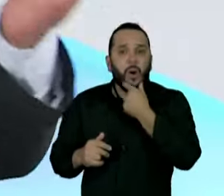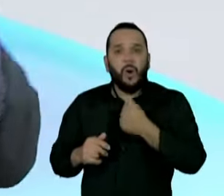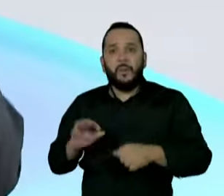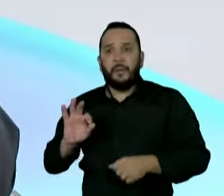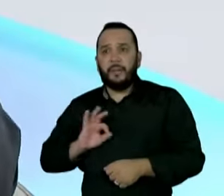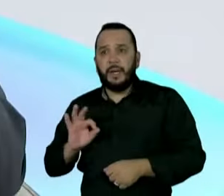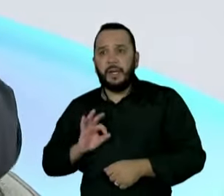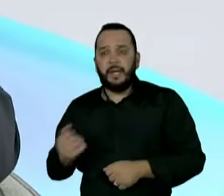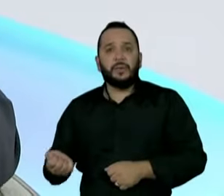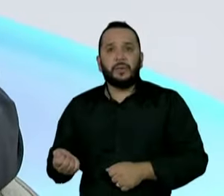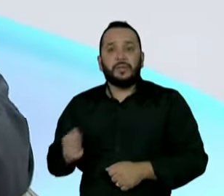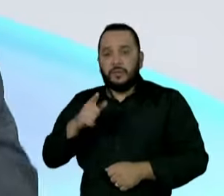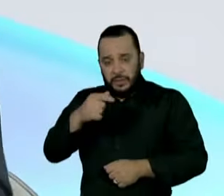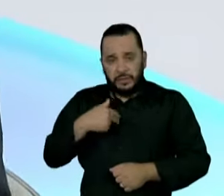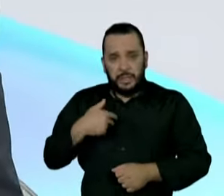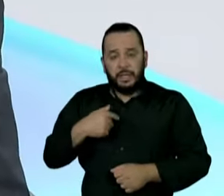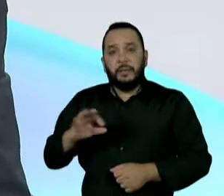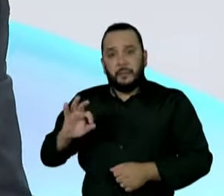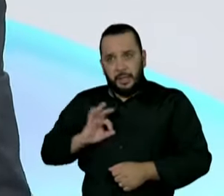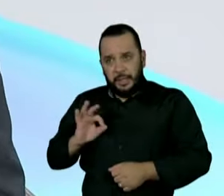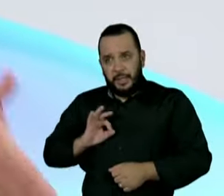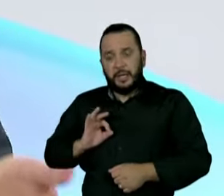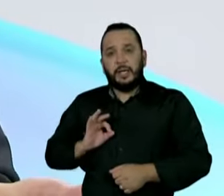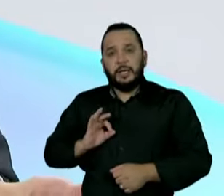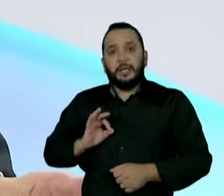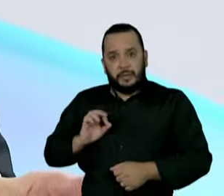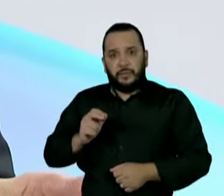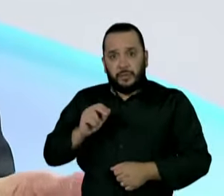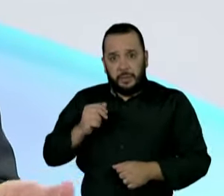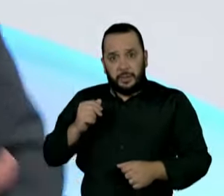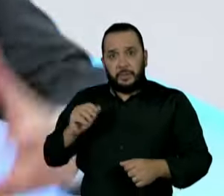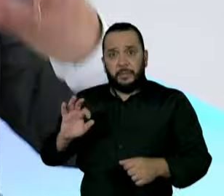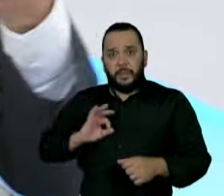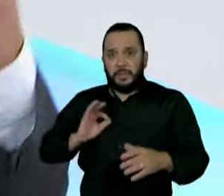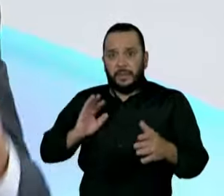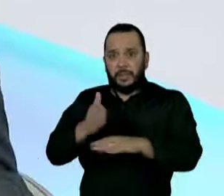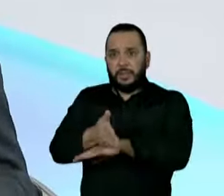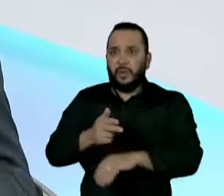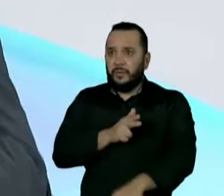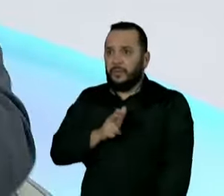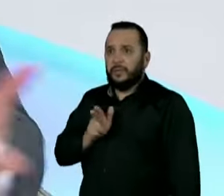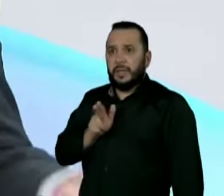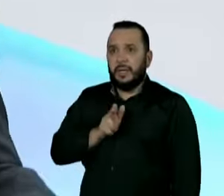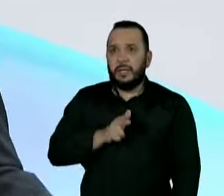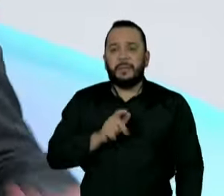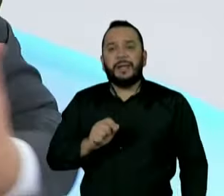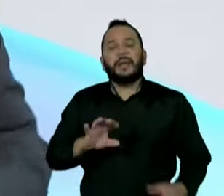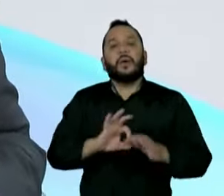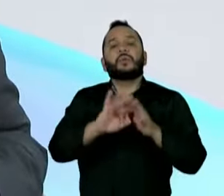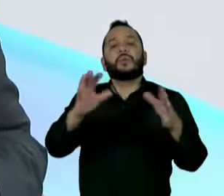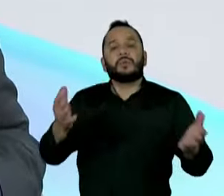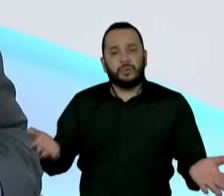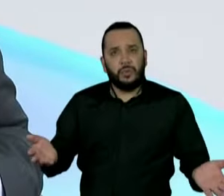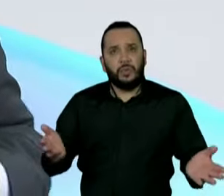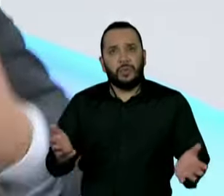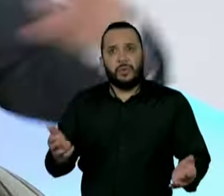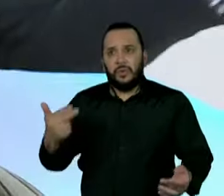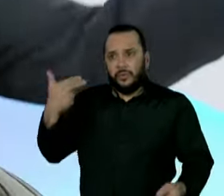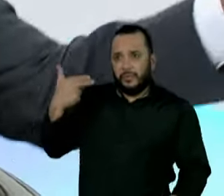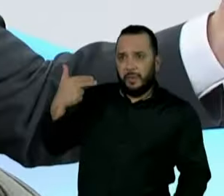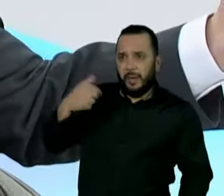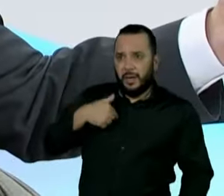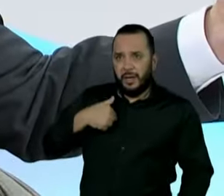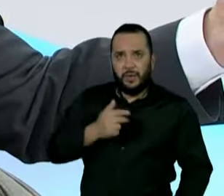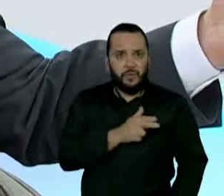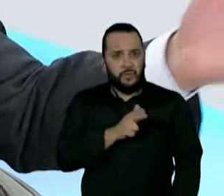se você for a um banheiro público e tiver um policial lá, ele está te filmando. Mas com ordem de quem? Quem autorizou eles a filmarem a mim? A